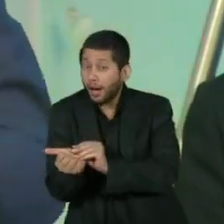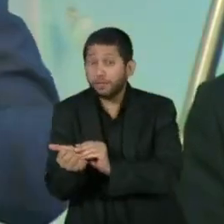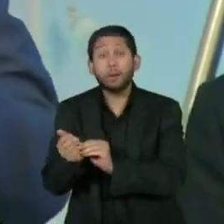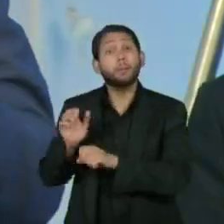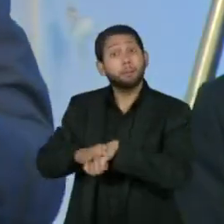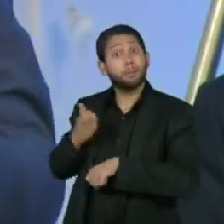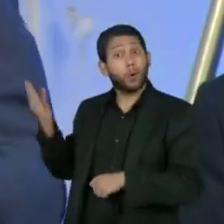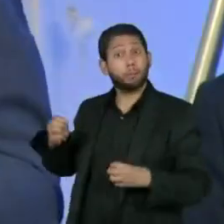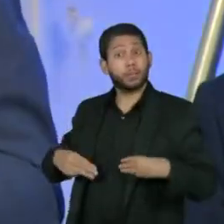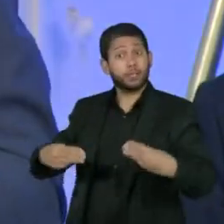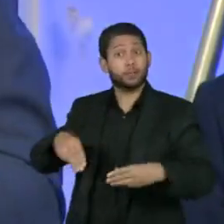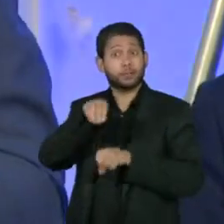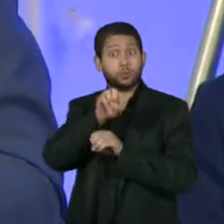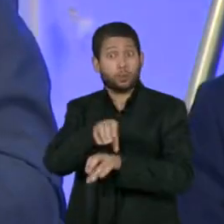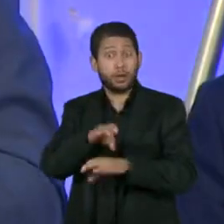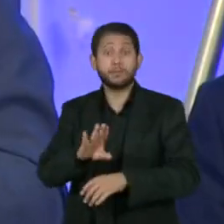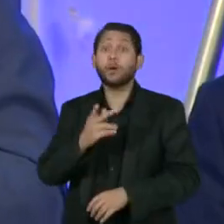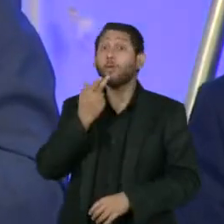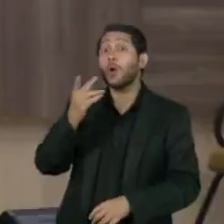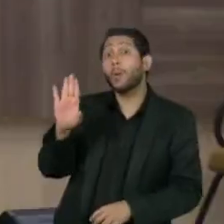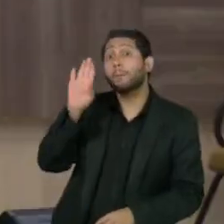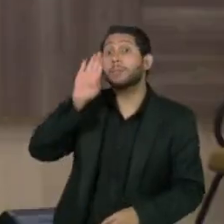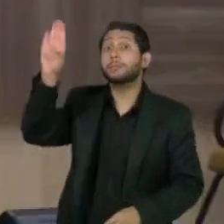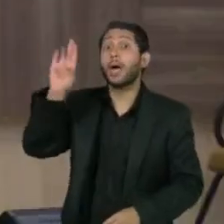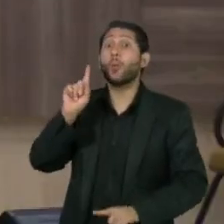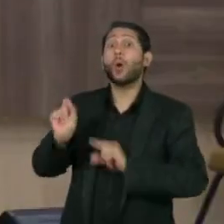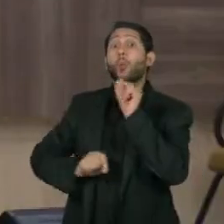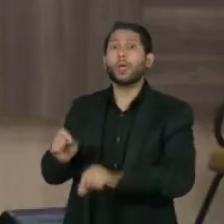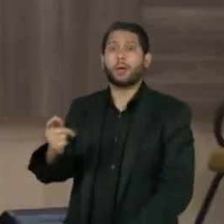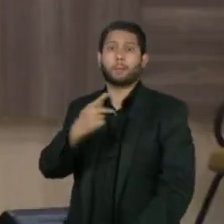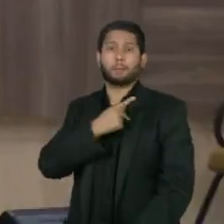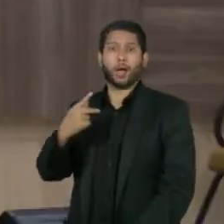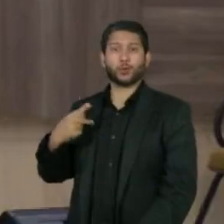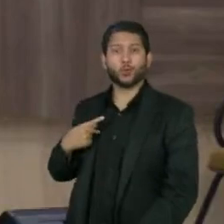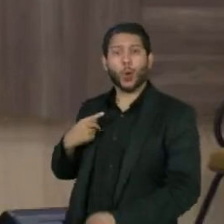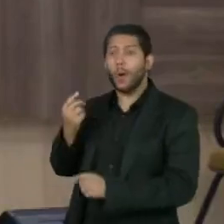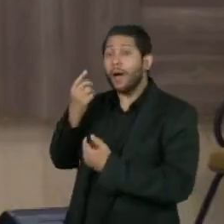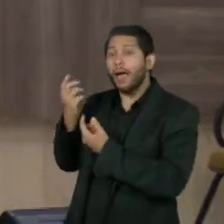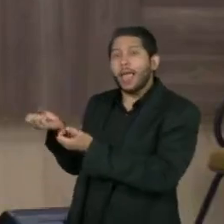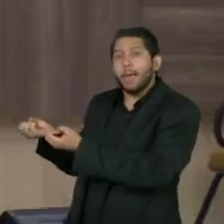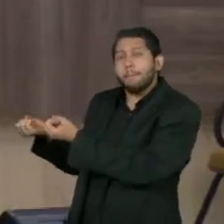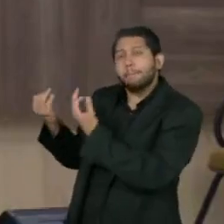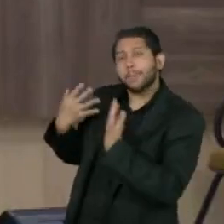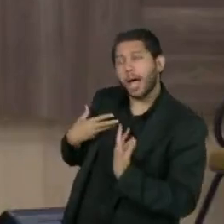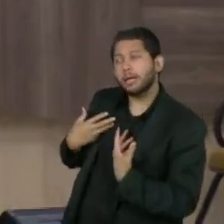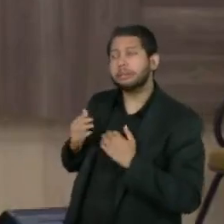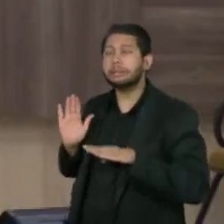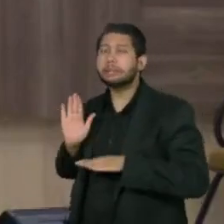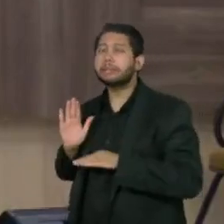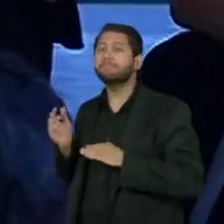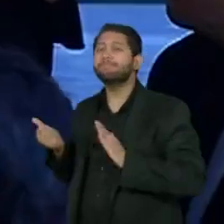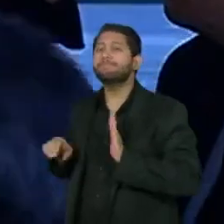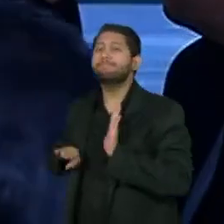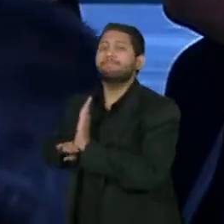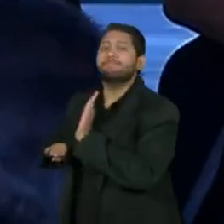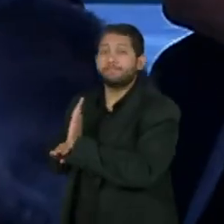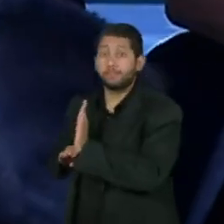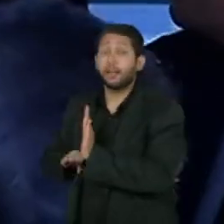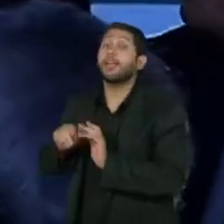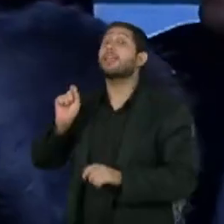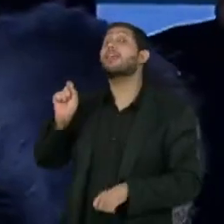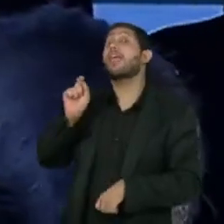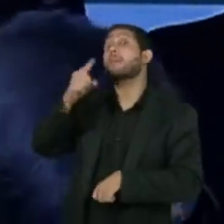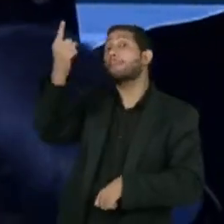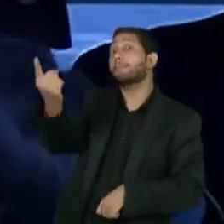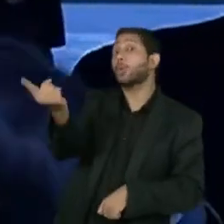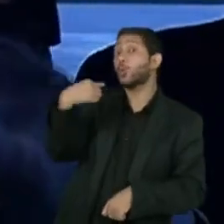Educação afirma que a prioridade do MEC era atender a pedidos do pastor Gilmar Santos e que isso teria sido determinado pelo presidente da